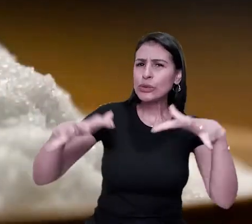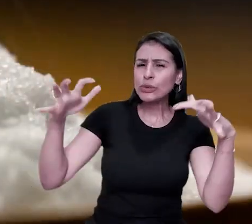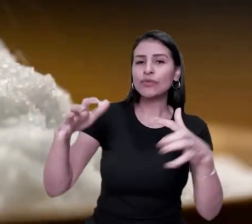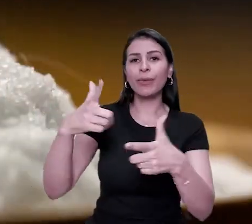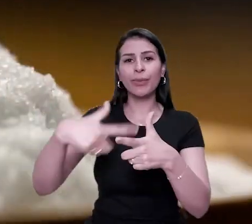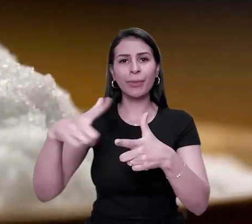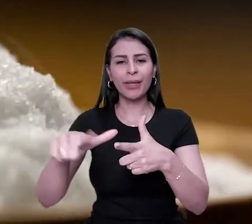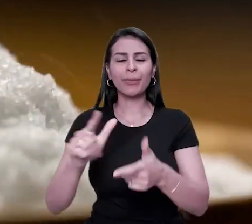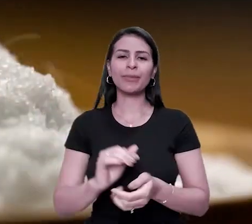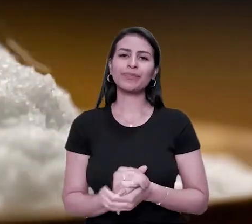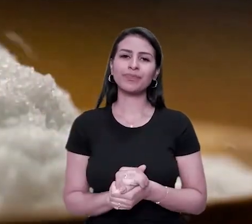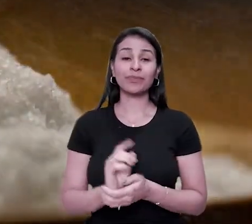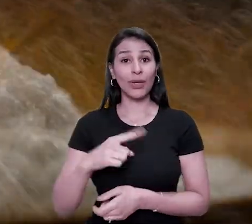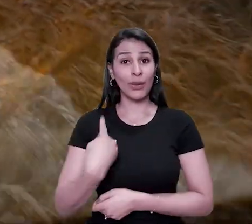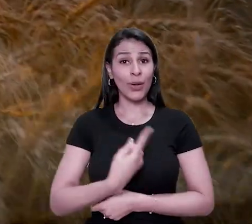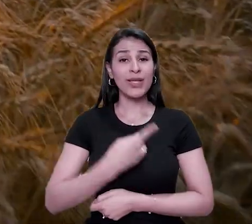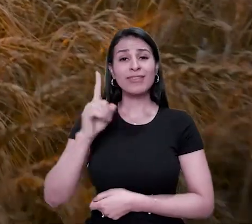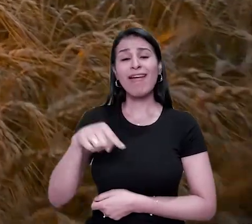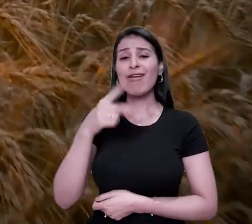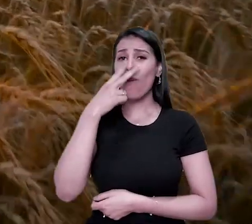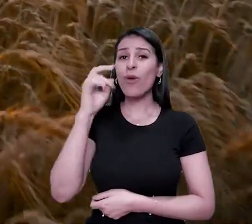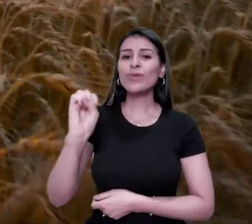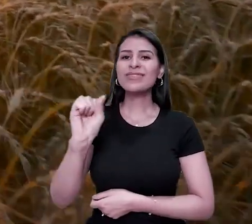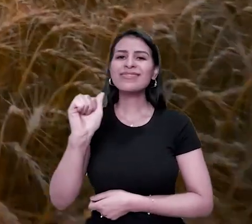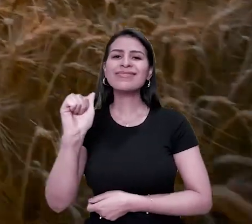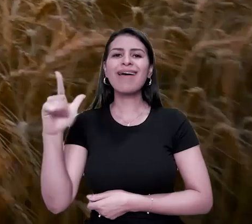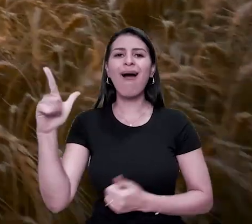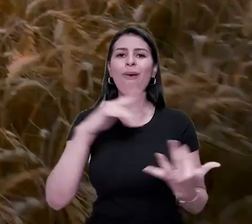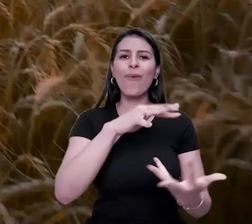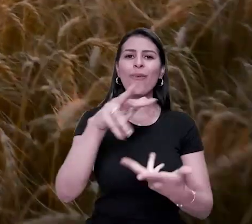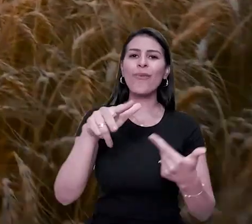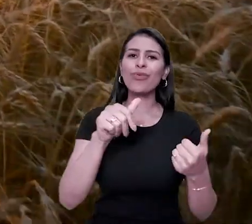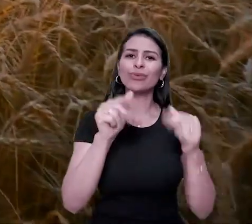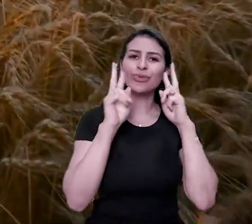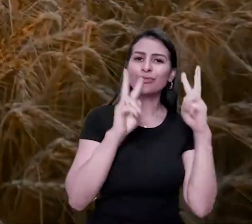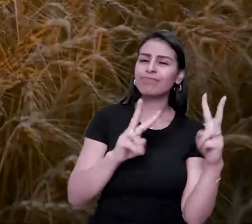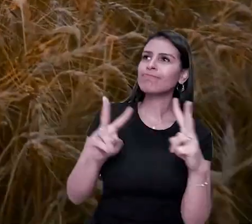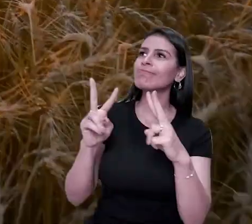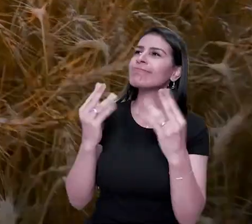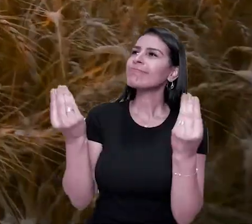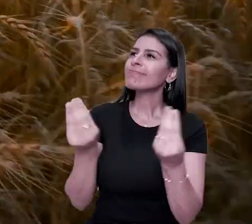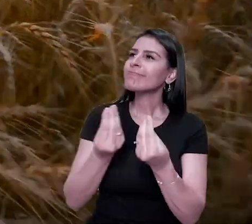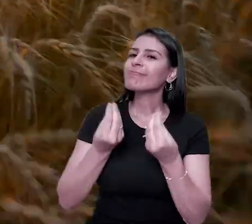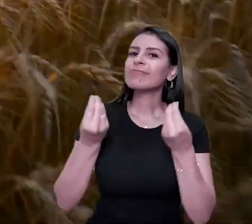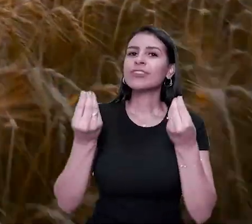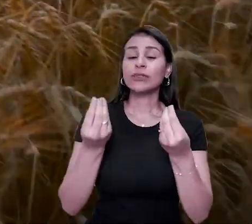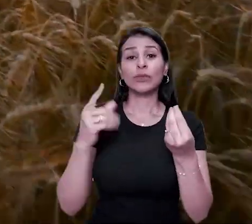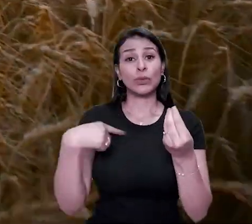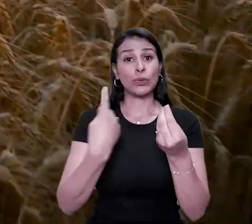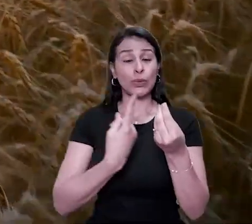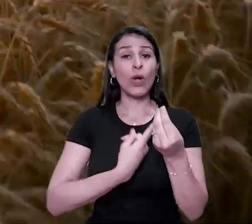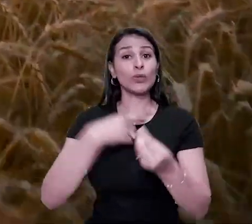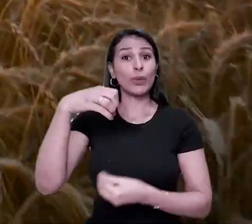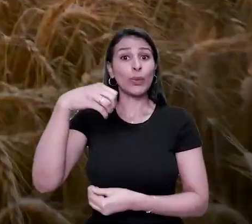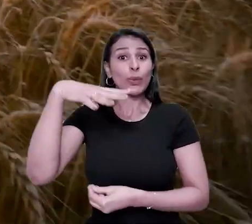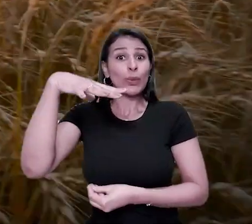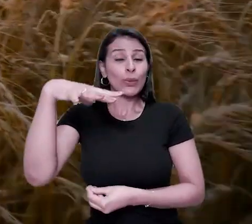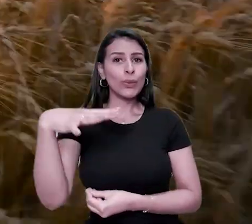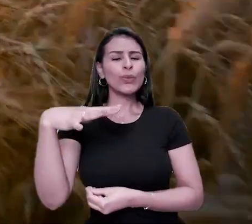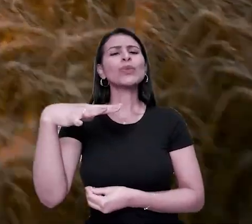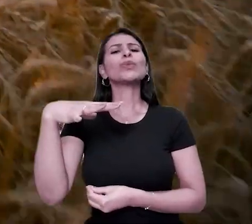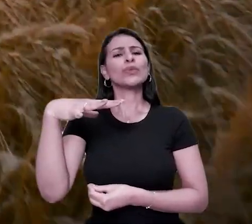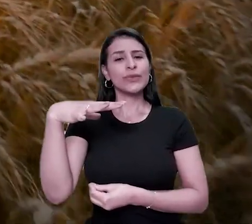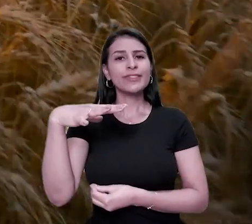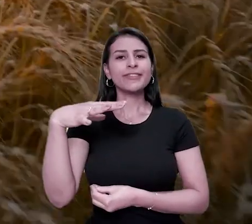Somos sal que o mundo pode saborear e luz que ilumina, nós nascemos para brilhar. Dá sabor à vida